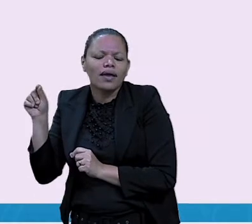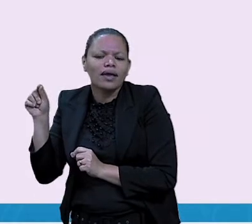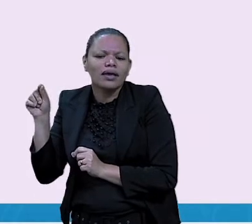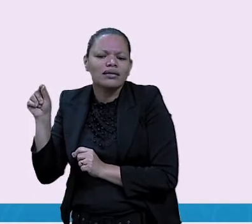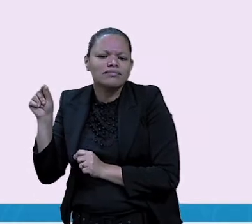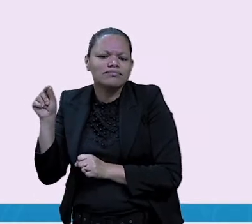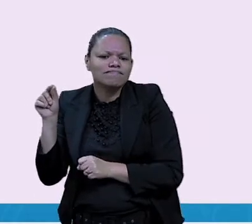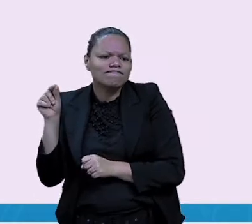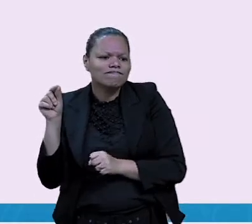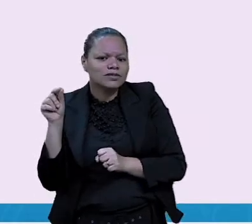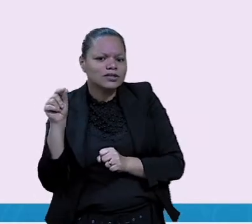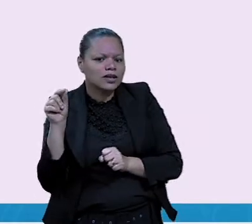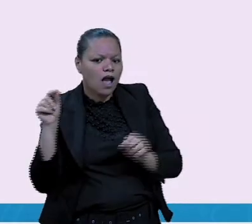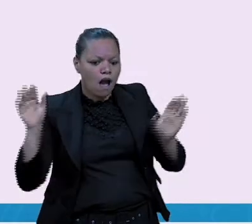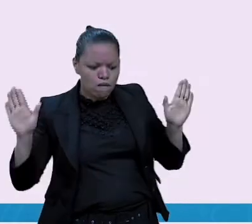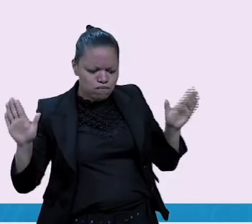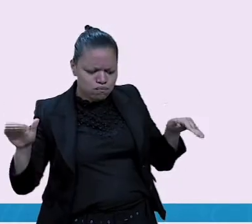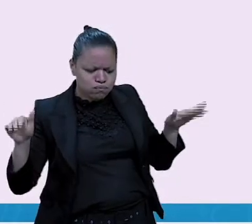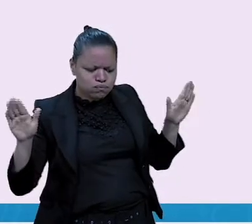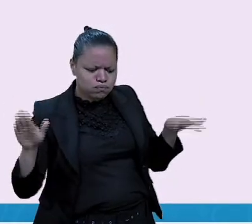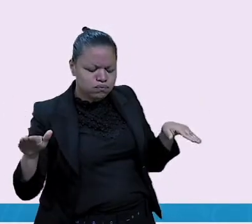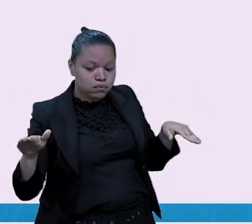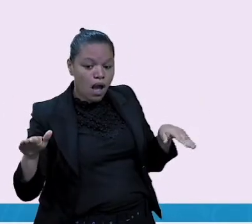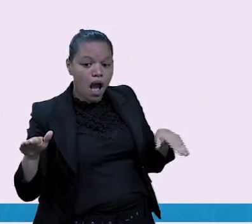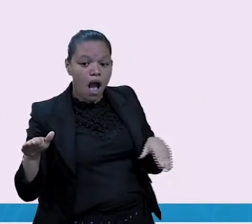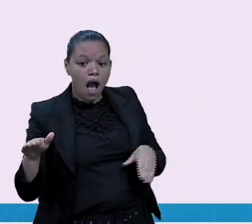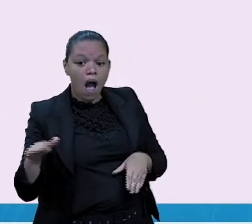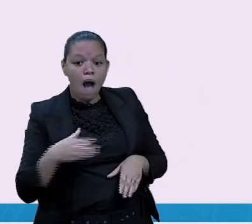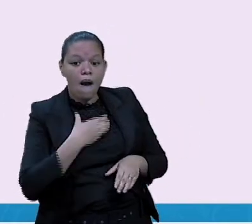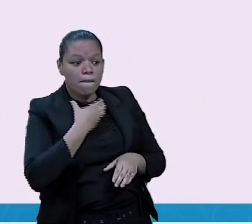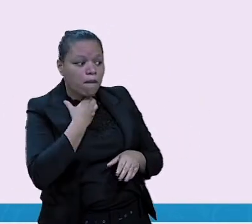O que que teria acontecido com a póba da formiga, gente?